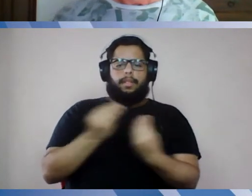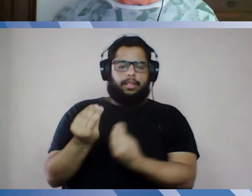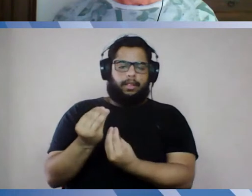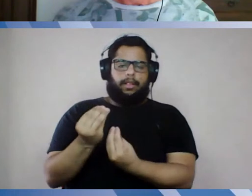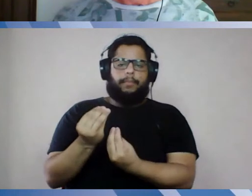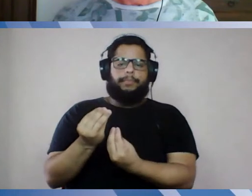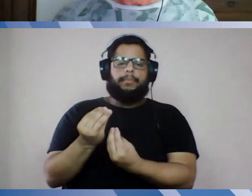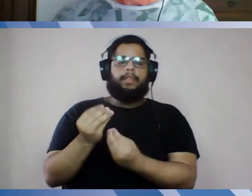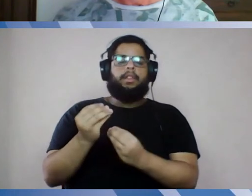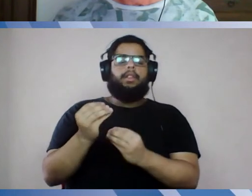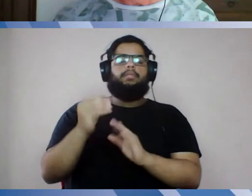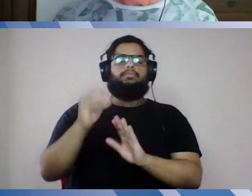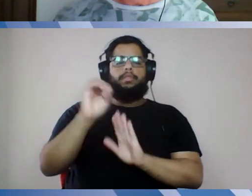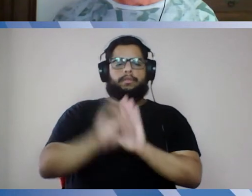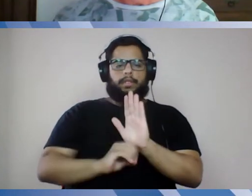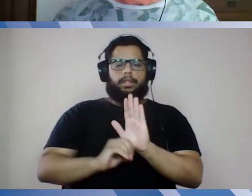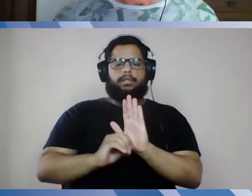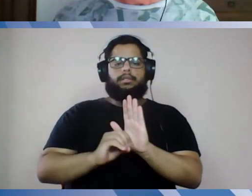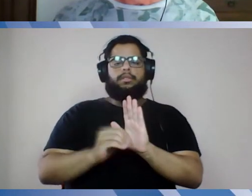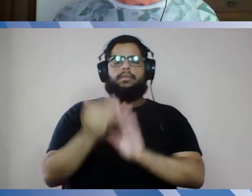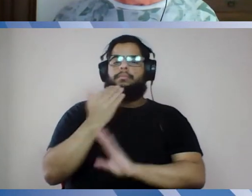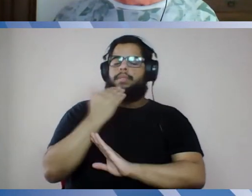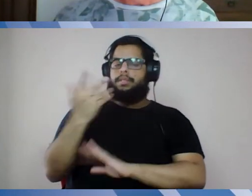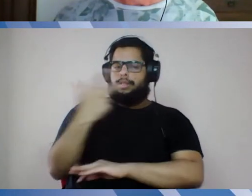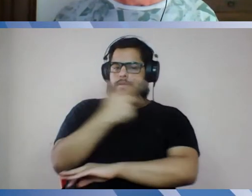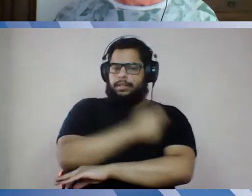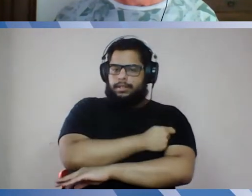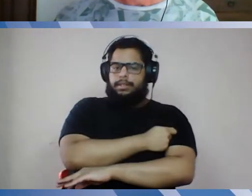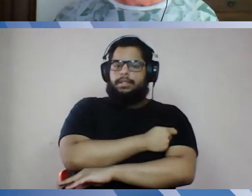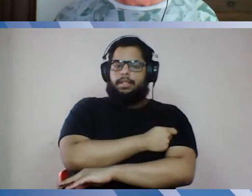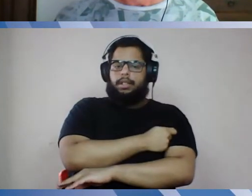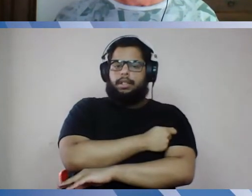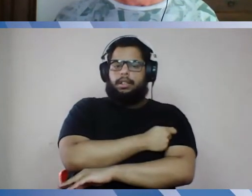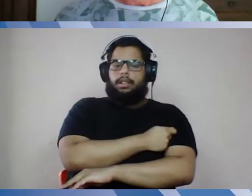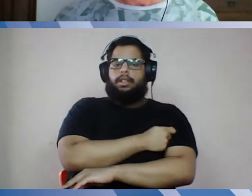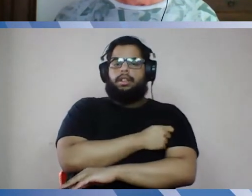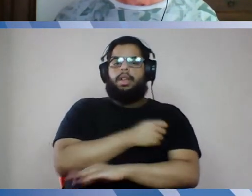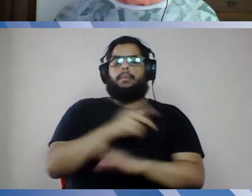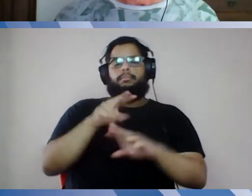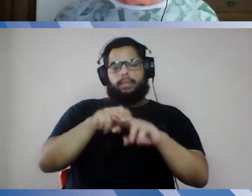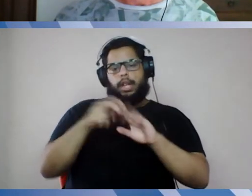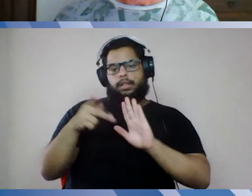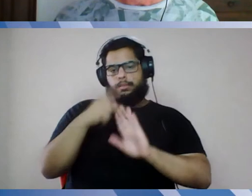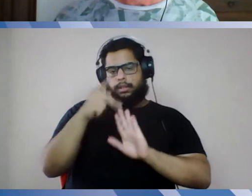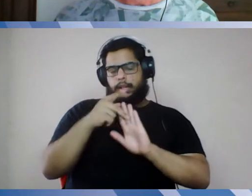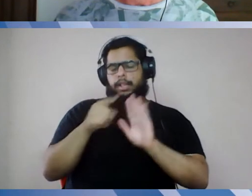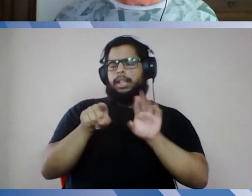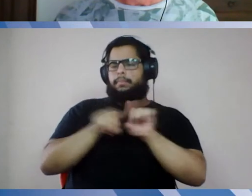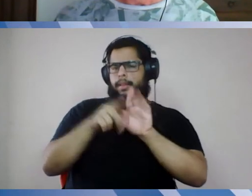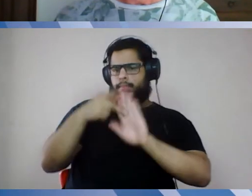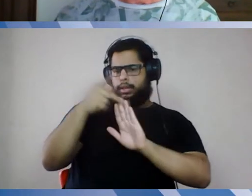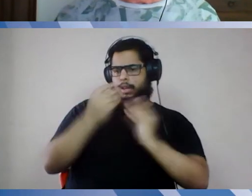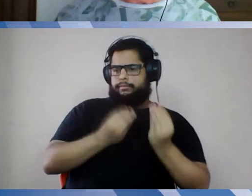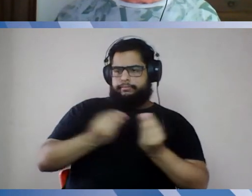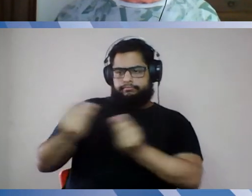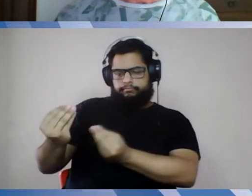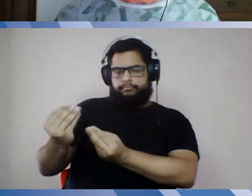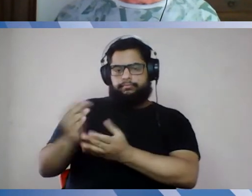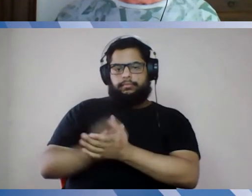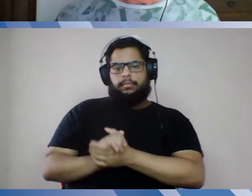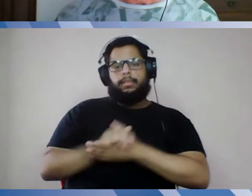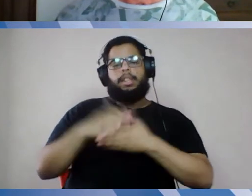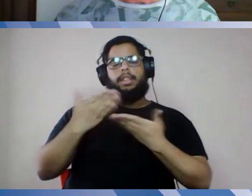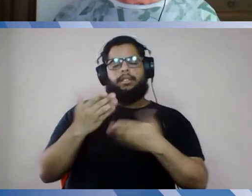um ofício solicitando a vacina em função da portaria, encaminhamos a portaria para a secretaria, então,